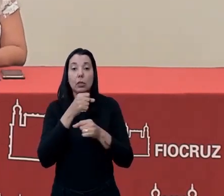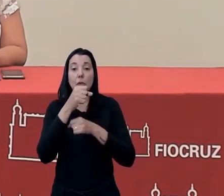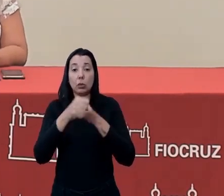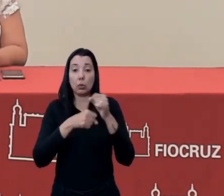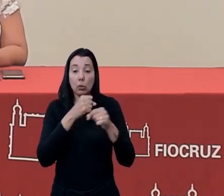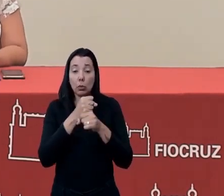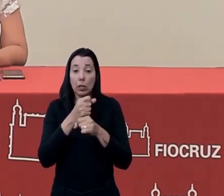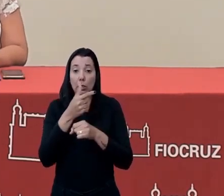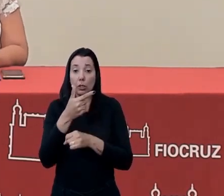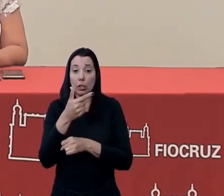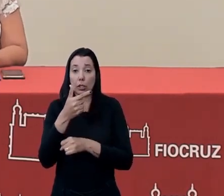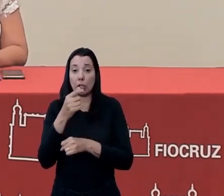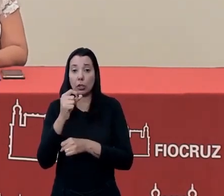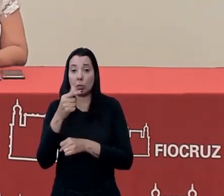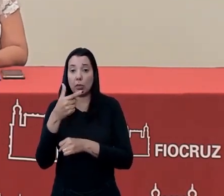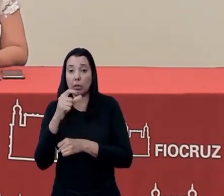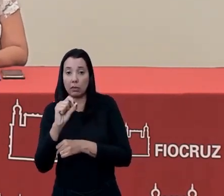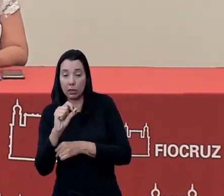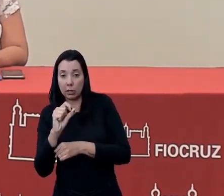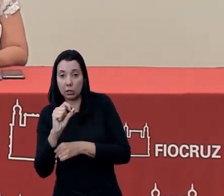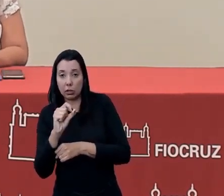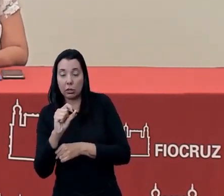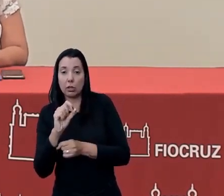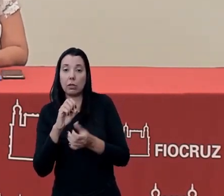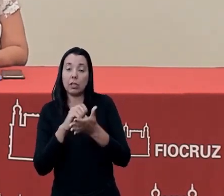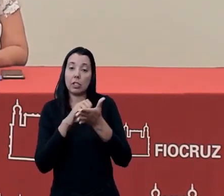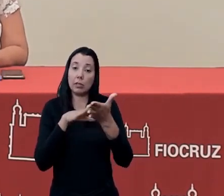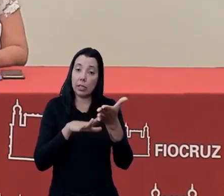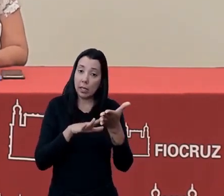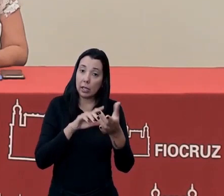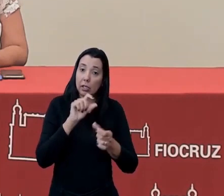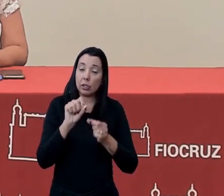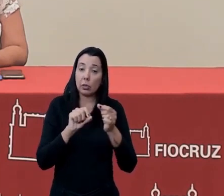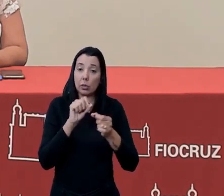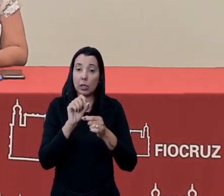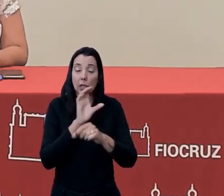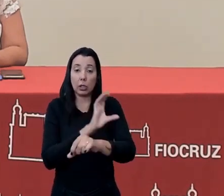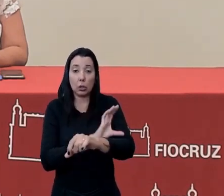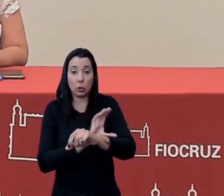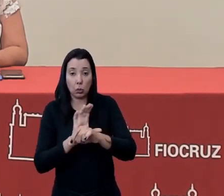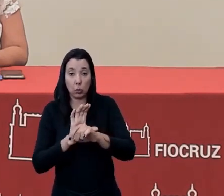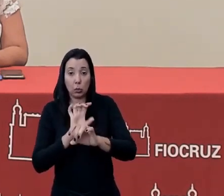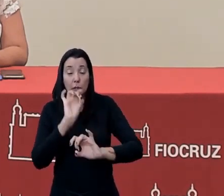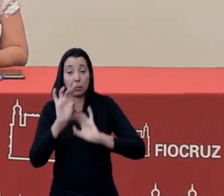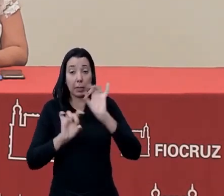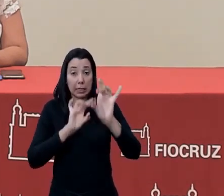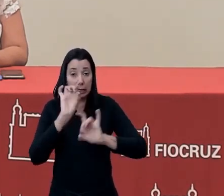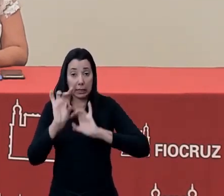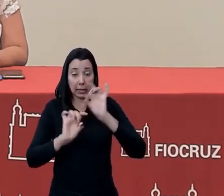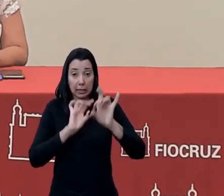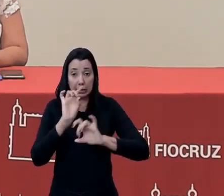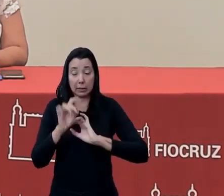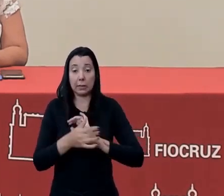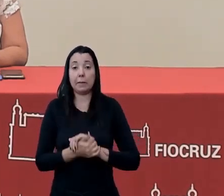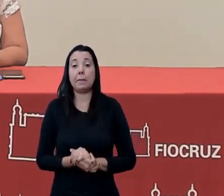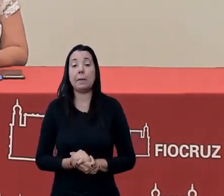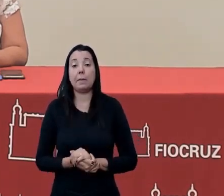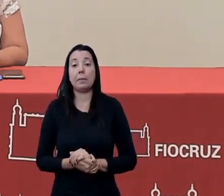2020, que foi a partir de uma atividade do curso de especialização em